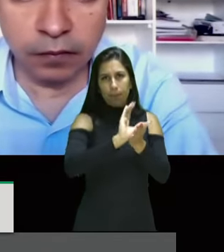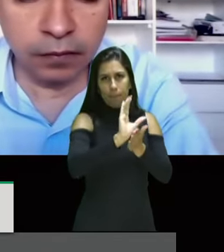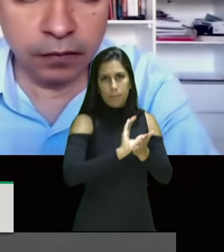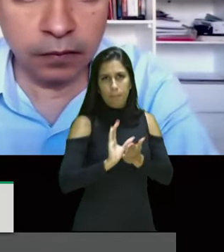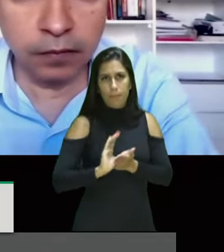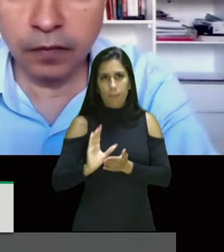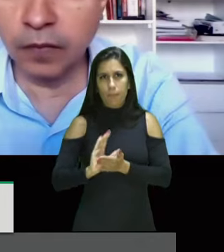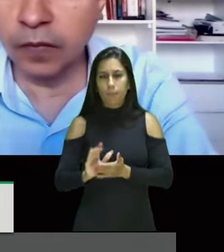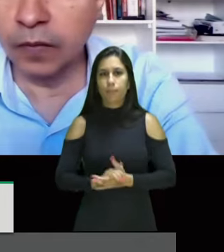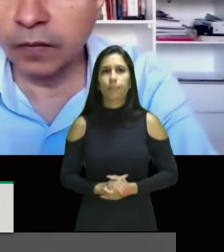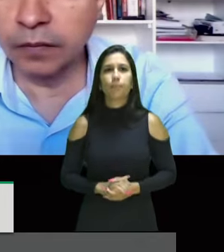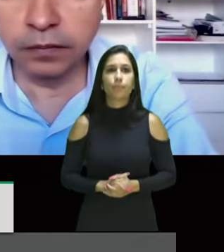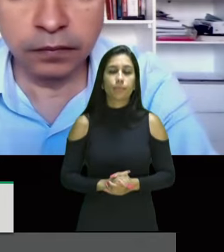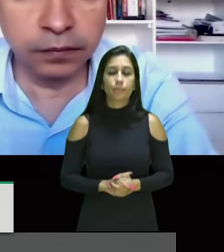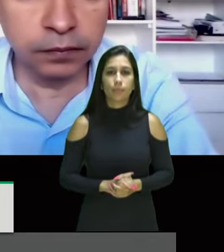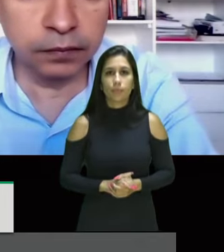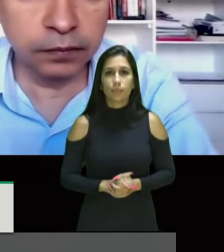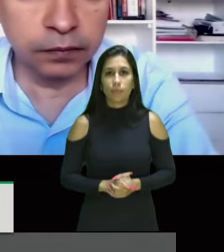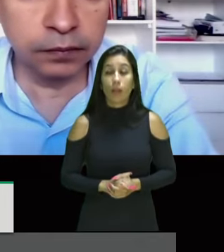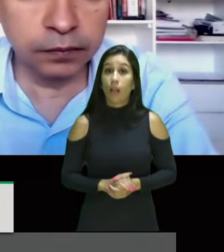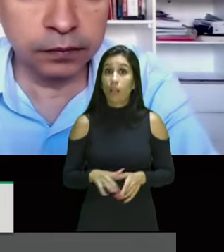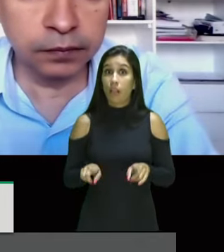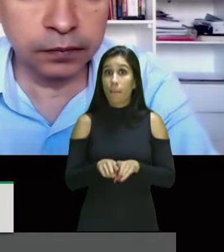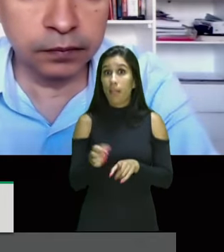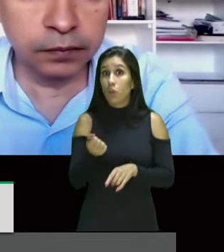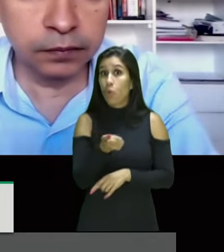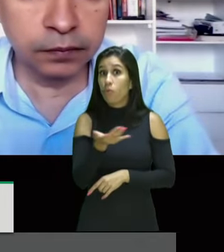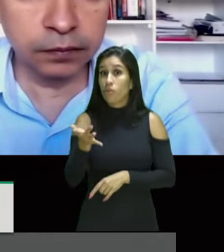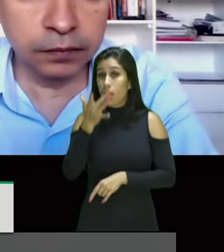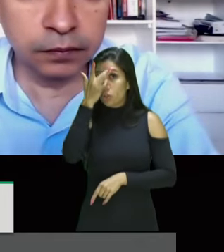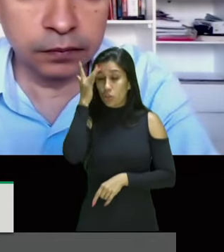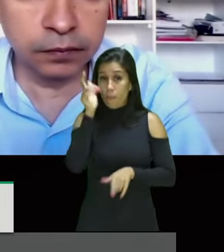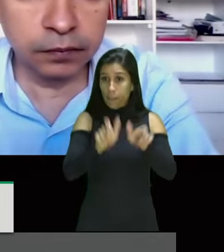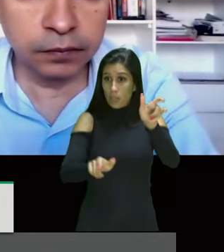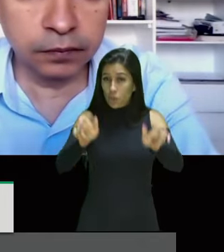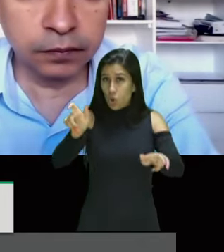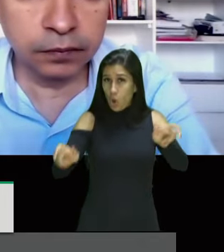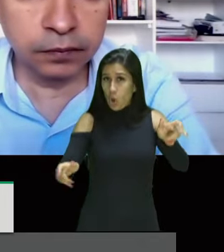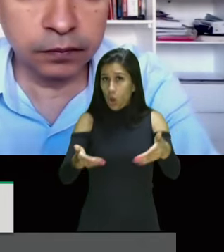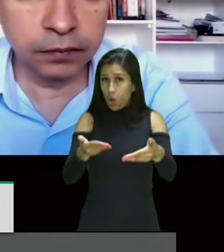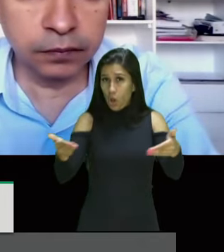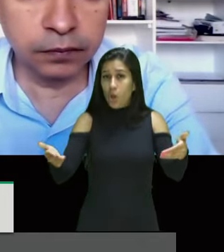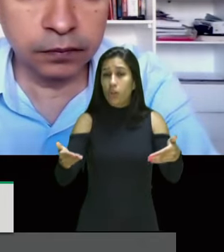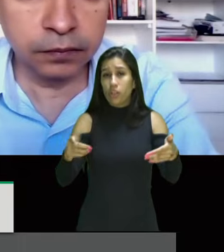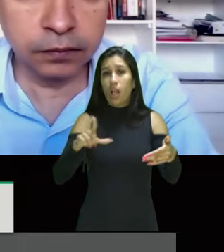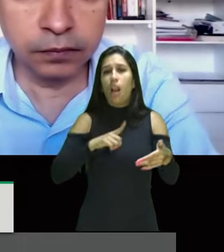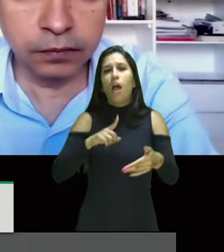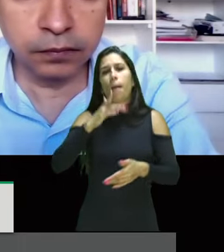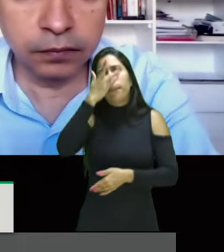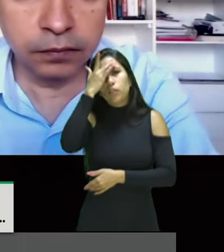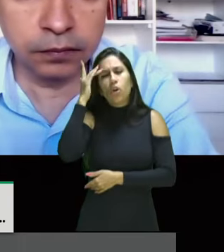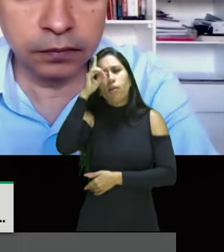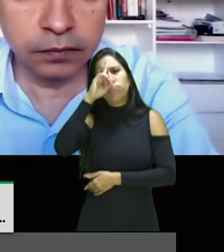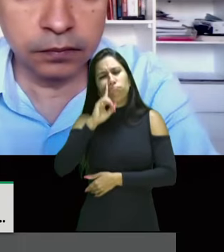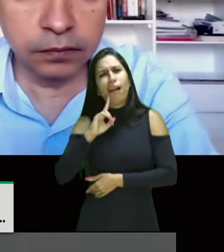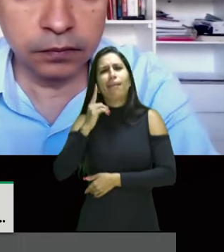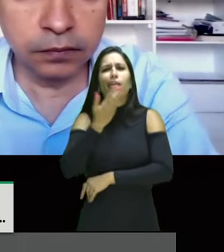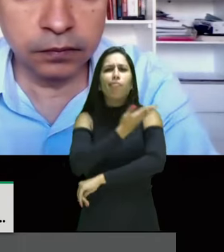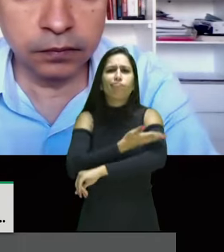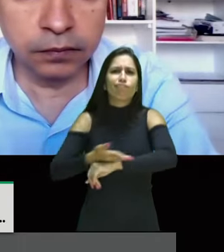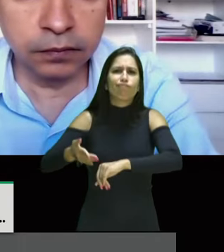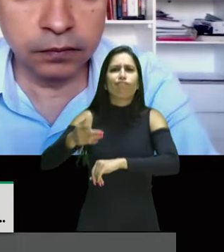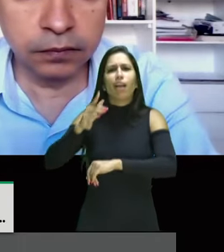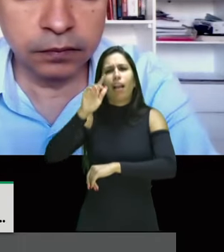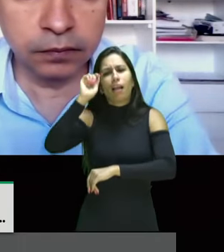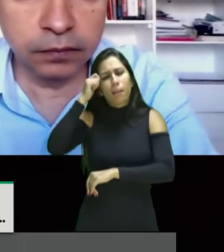O número de representantes da população negra, pardos e pretos, do Cadastro Único, que receberam o auxílio emergencial, é de